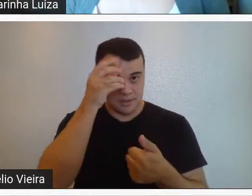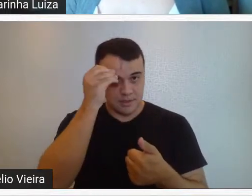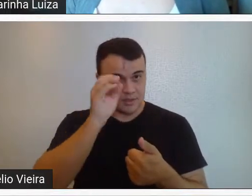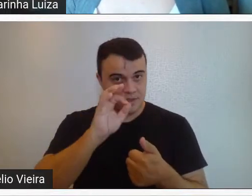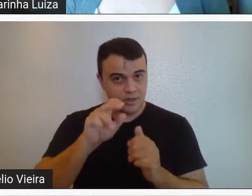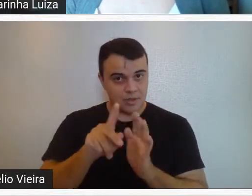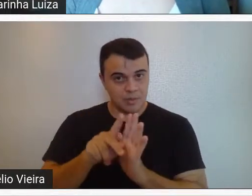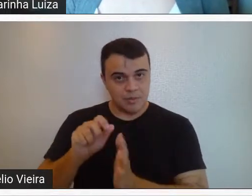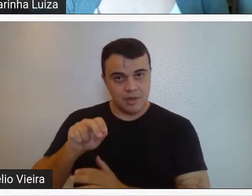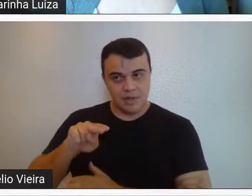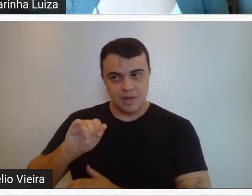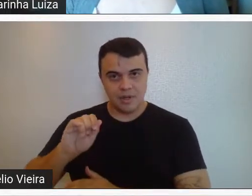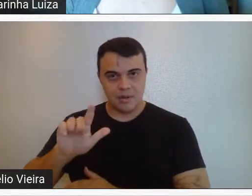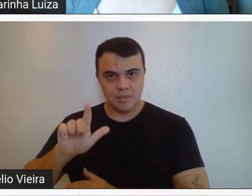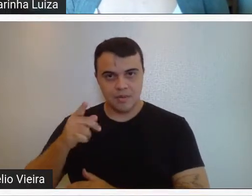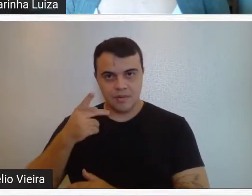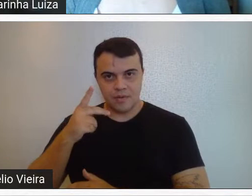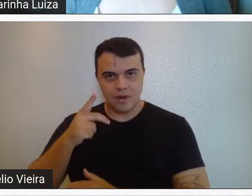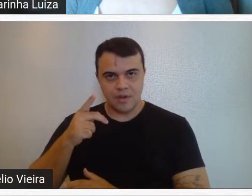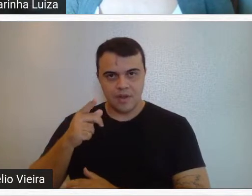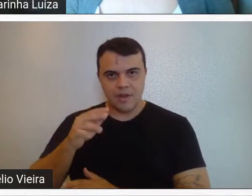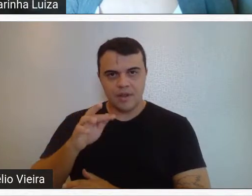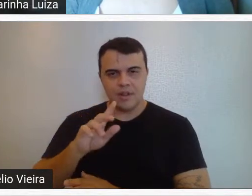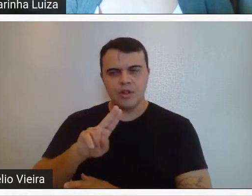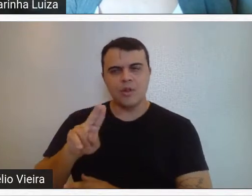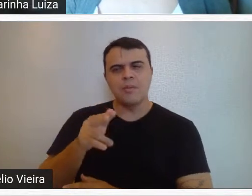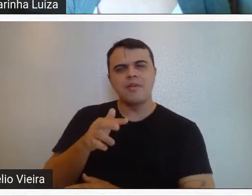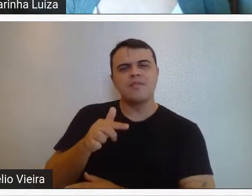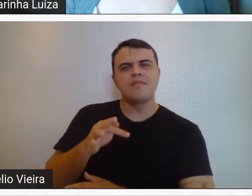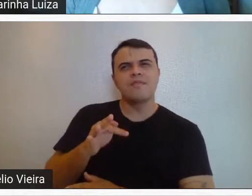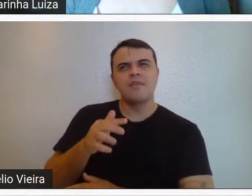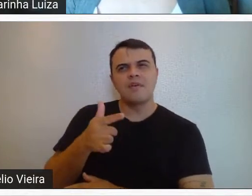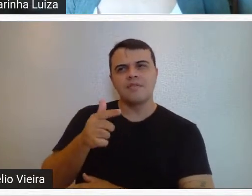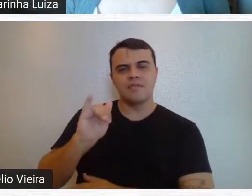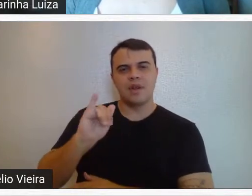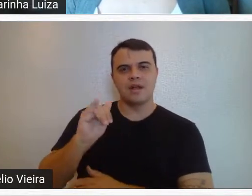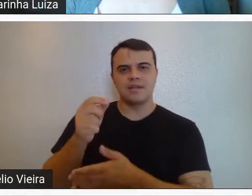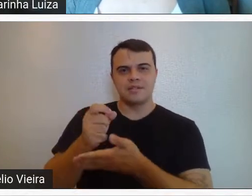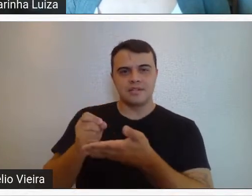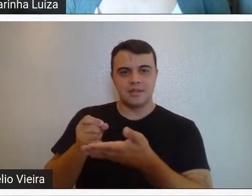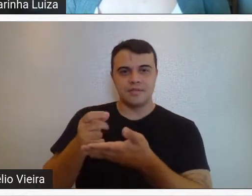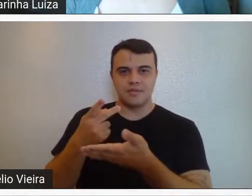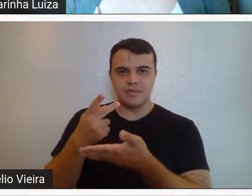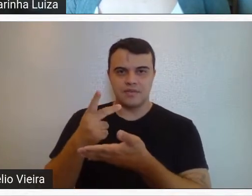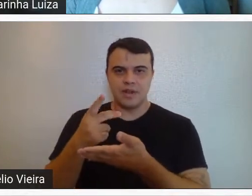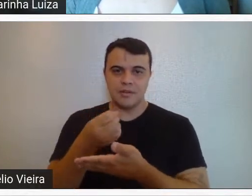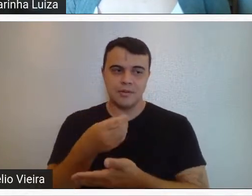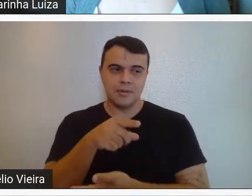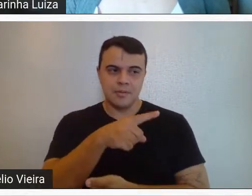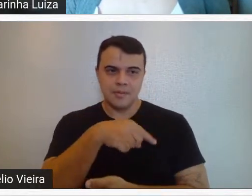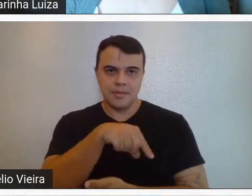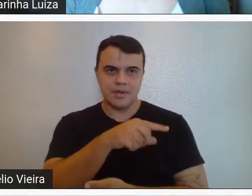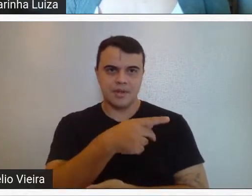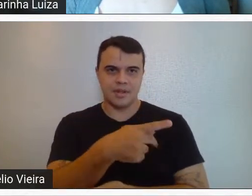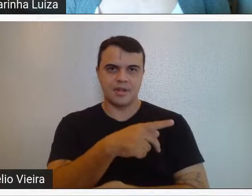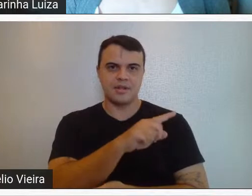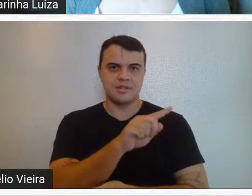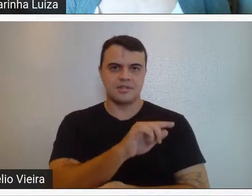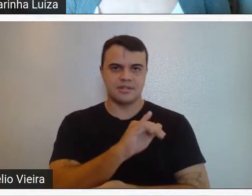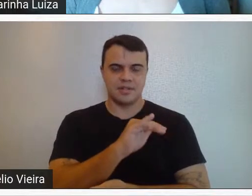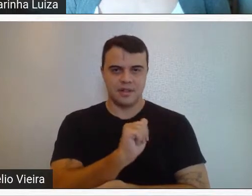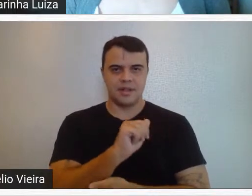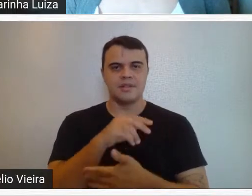o próprio Aníbal Matos, com o pseudônimo de Fly, escreveu na imprensa da época falando bem sobre as obras da Zina Aita.